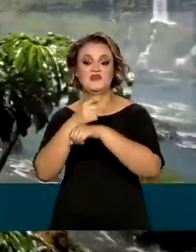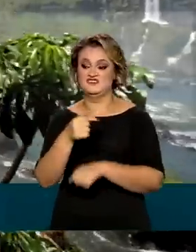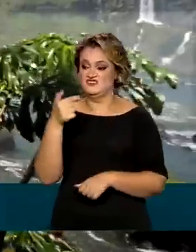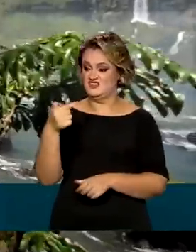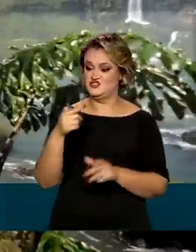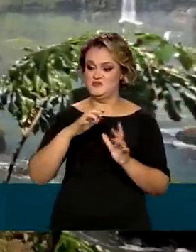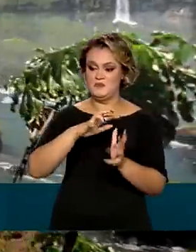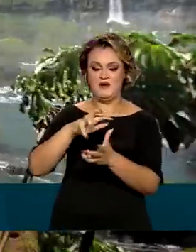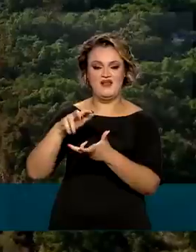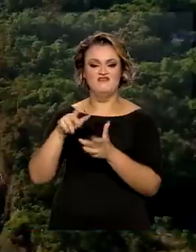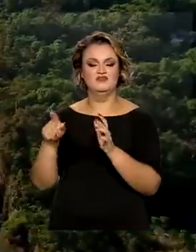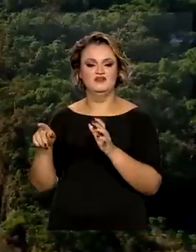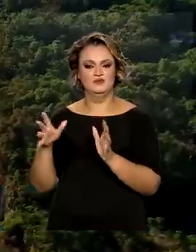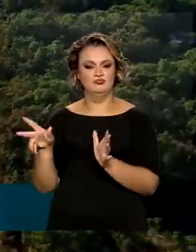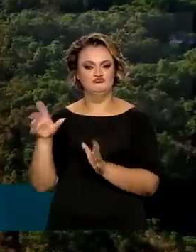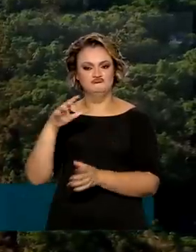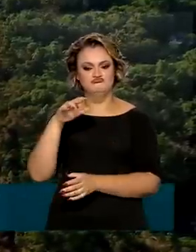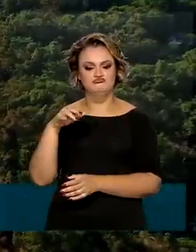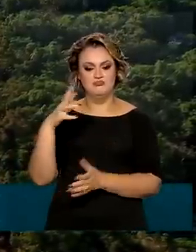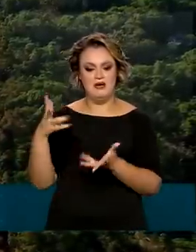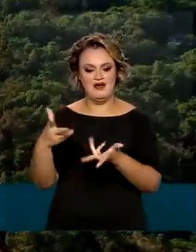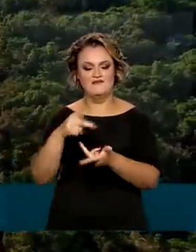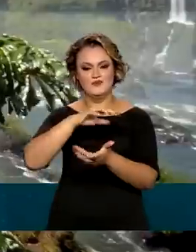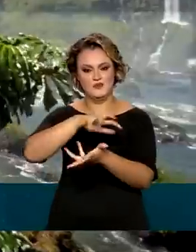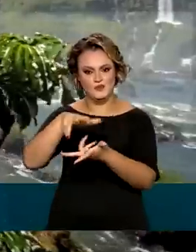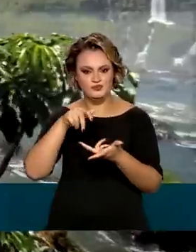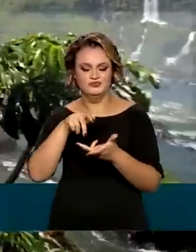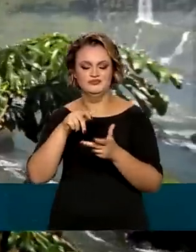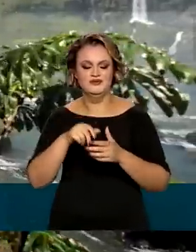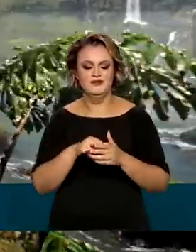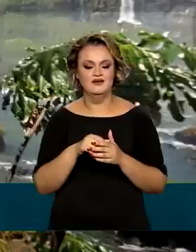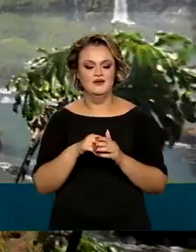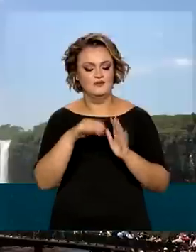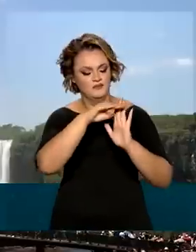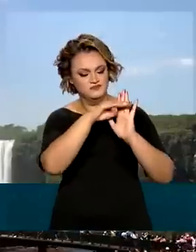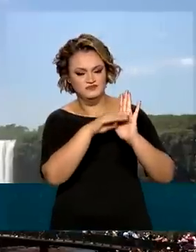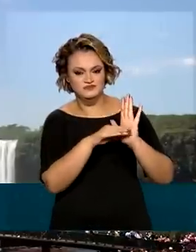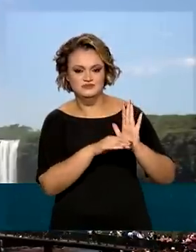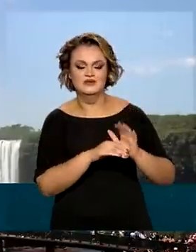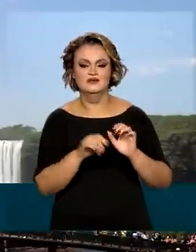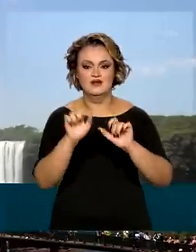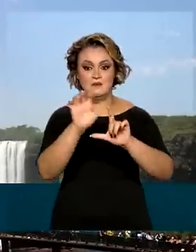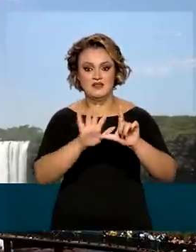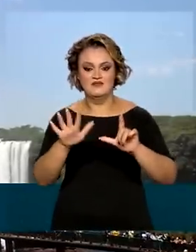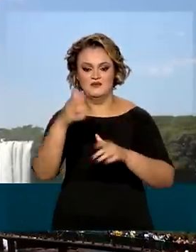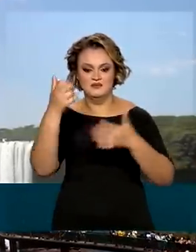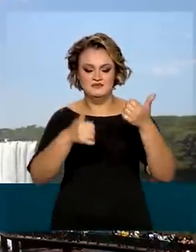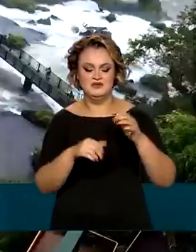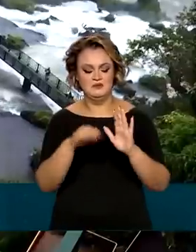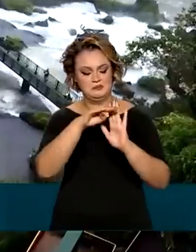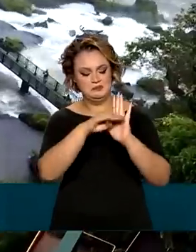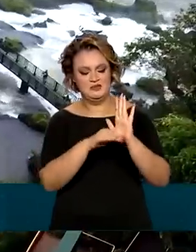sétima maravilha do mundo no ranking global da plataforma turística TripAdvisor.